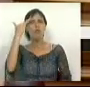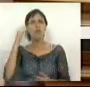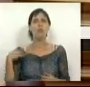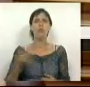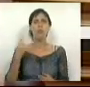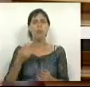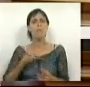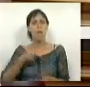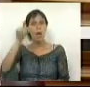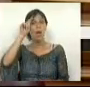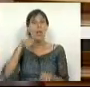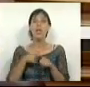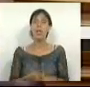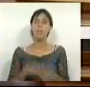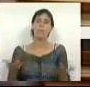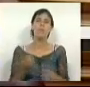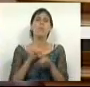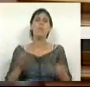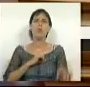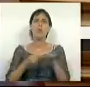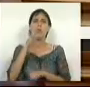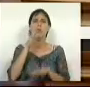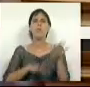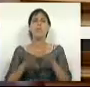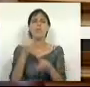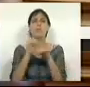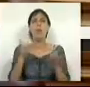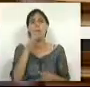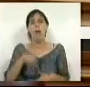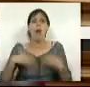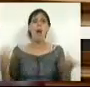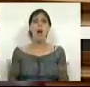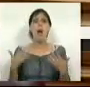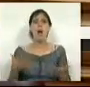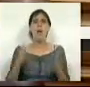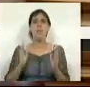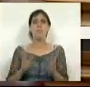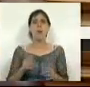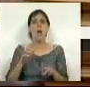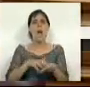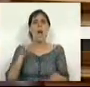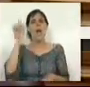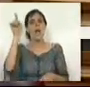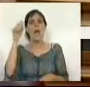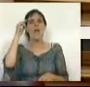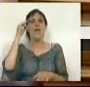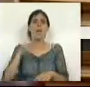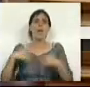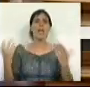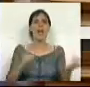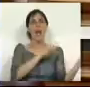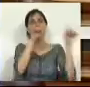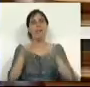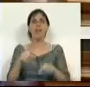que todos a devemos respeitar. Agora, porquê que o Sr. Deputado fez isso? Diz assim, não tem agora que ser lá a Assembleia Legislativa da Madeira